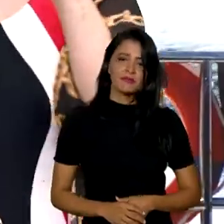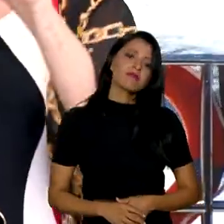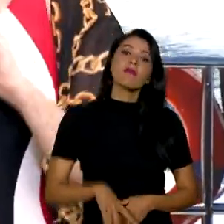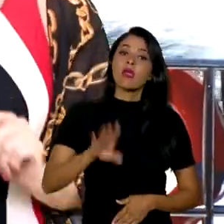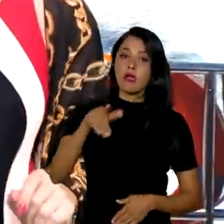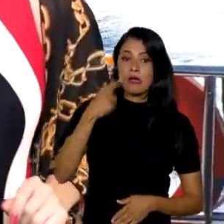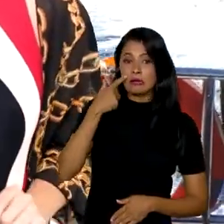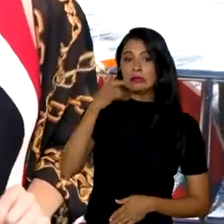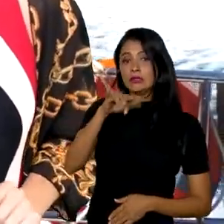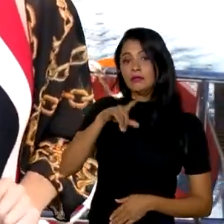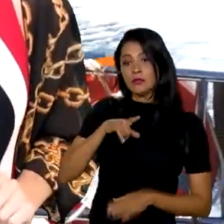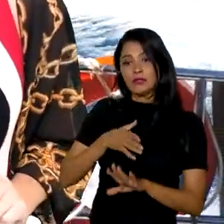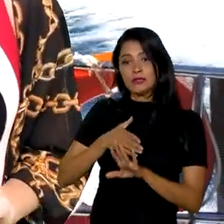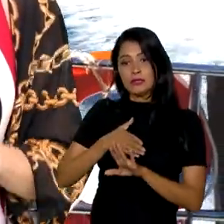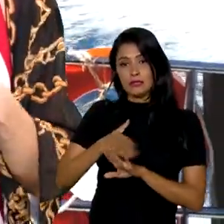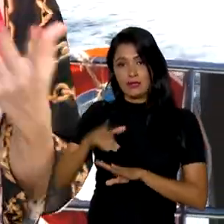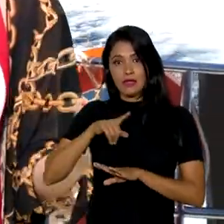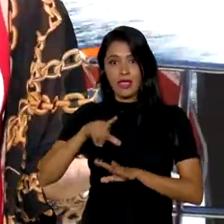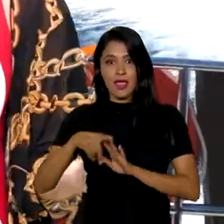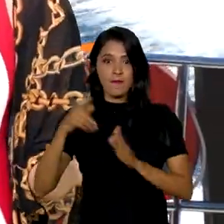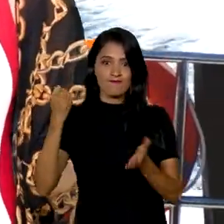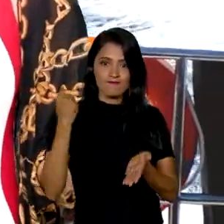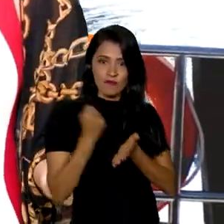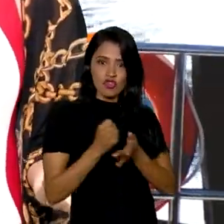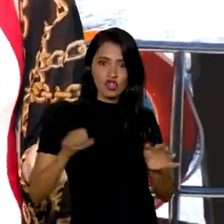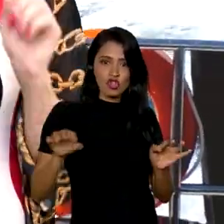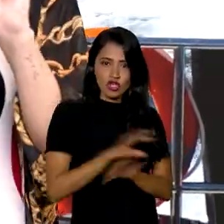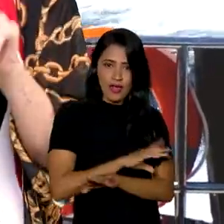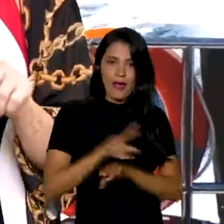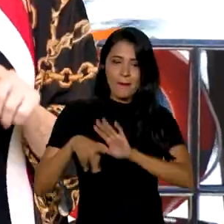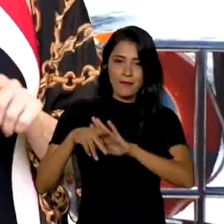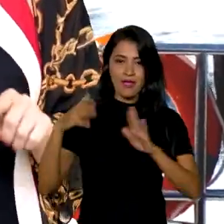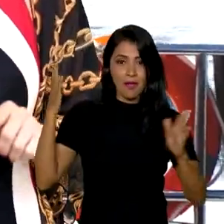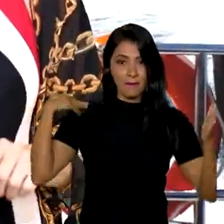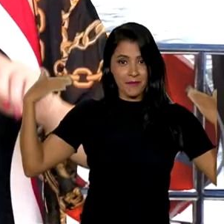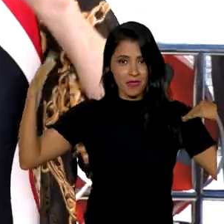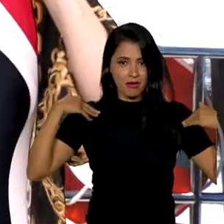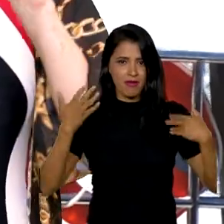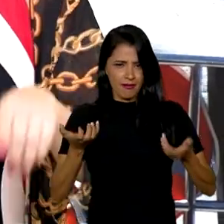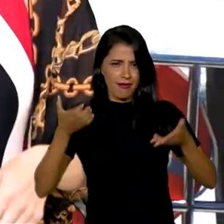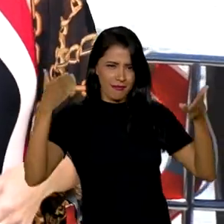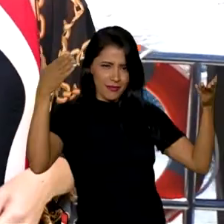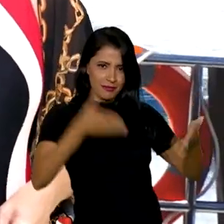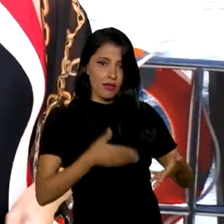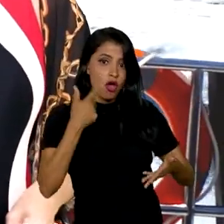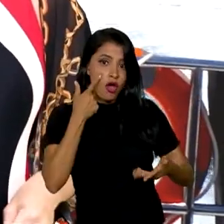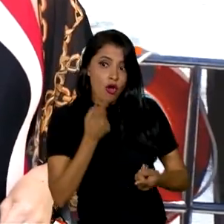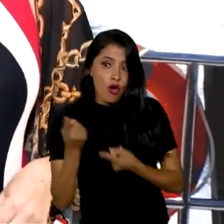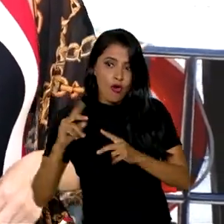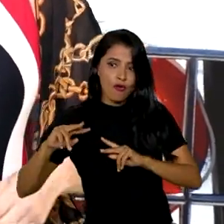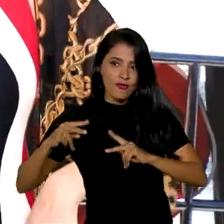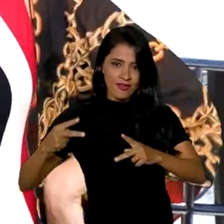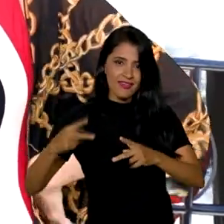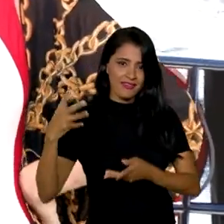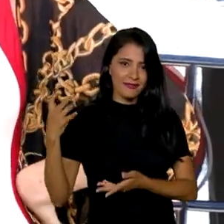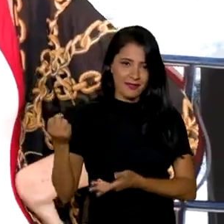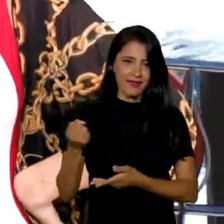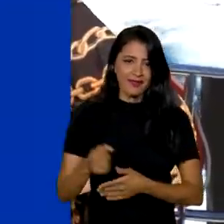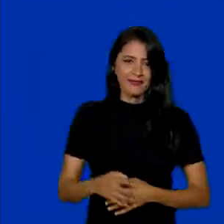Ah, e se você for aquaviário já certificado pela Marinha e quiser participar, anota esse link aí também.